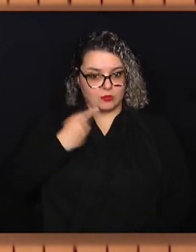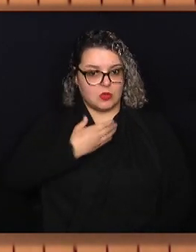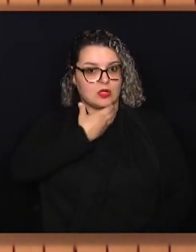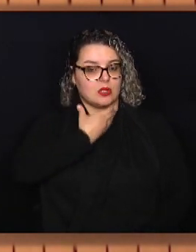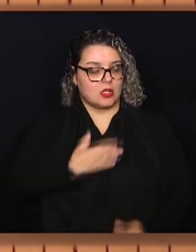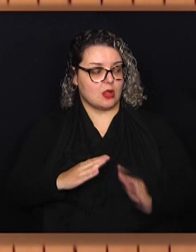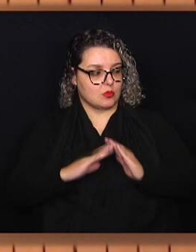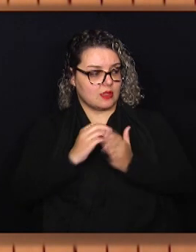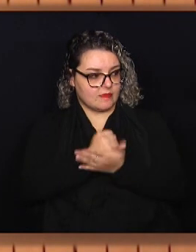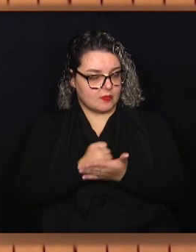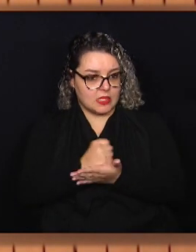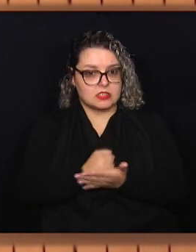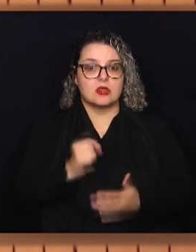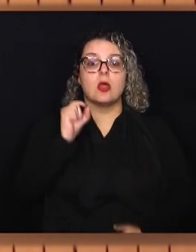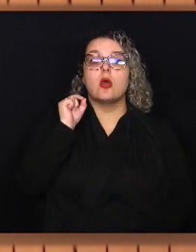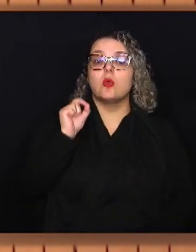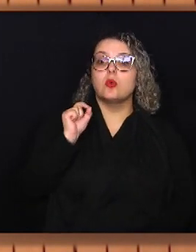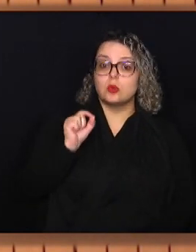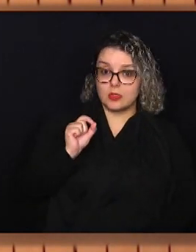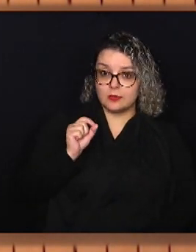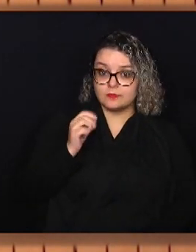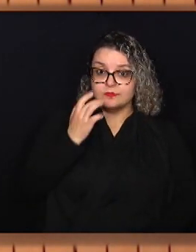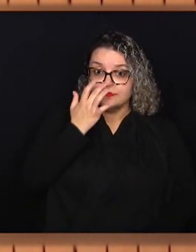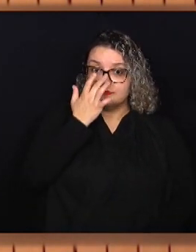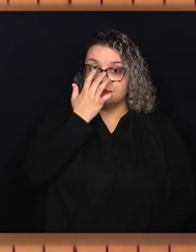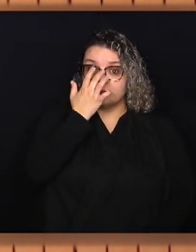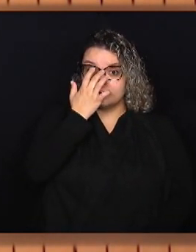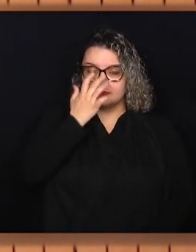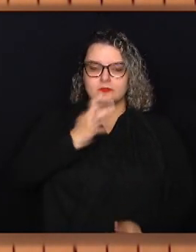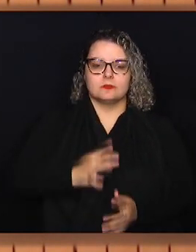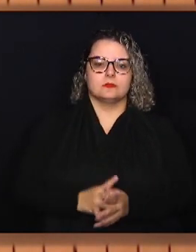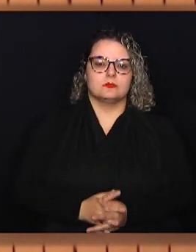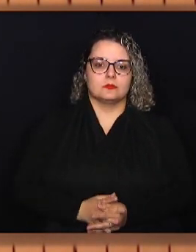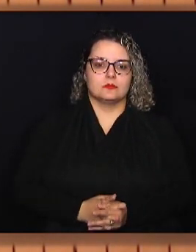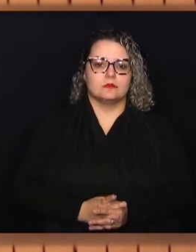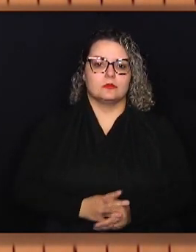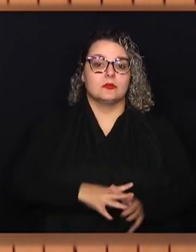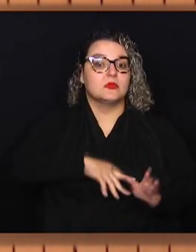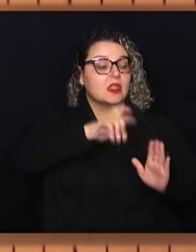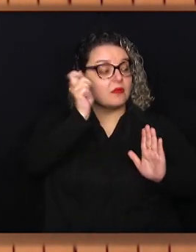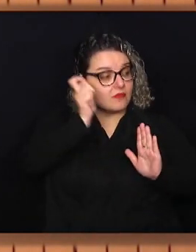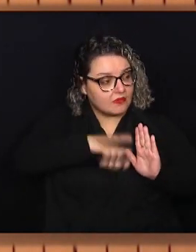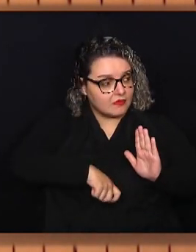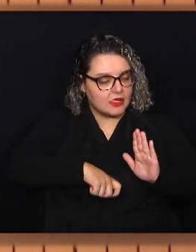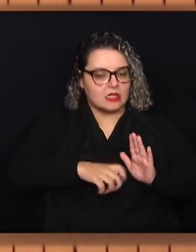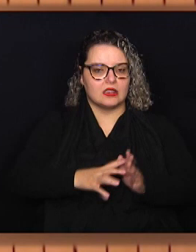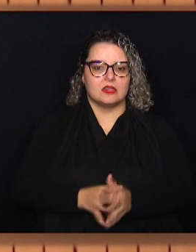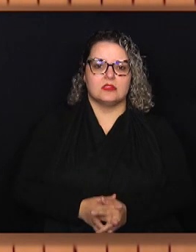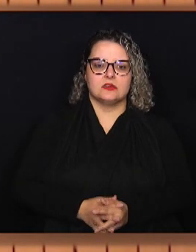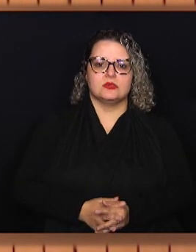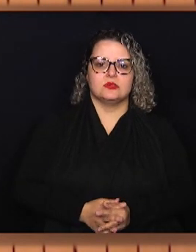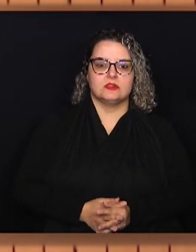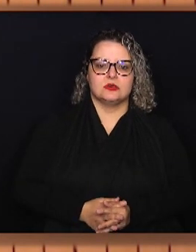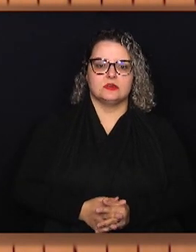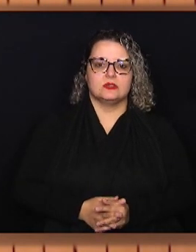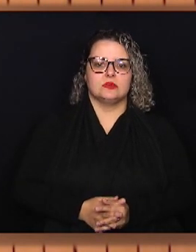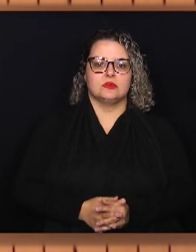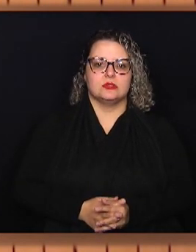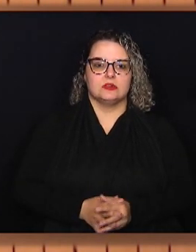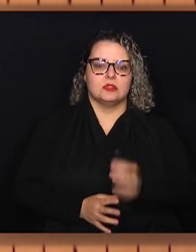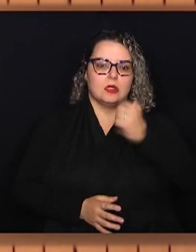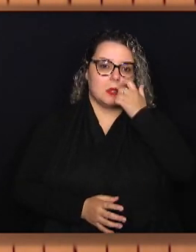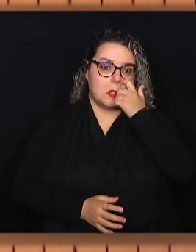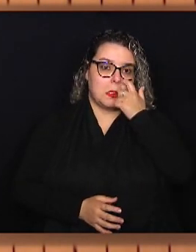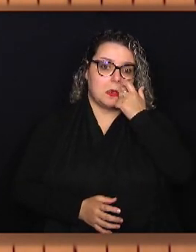Farmácia é a questão da validade, de guardar as imagens das